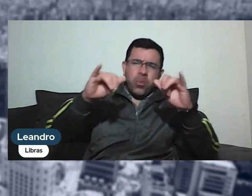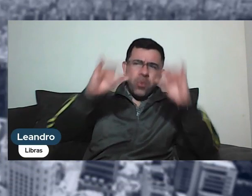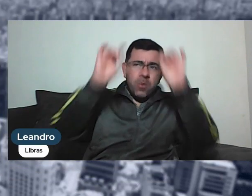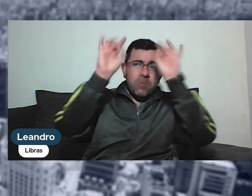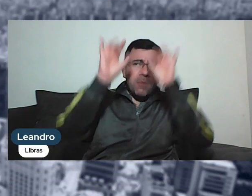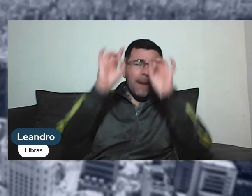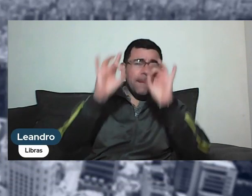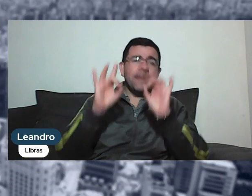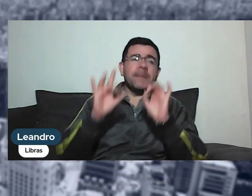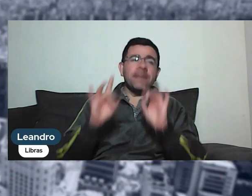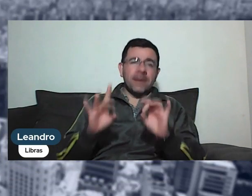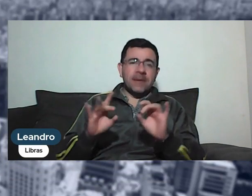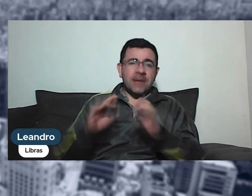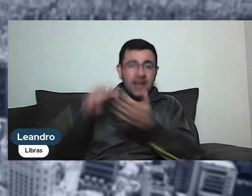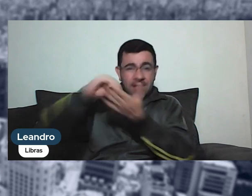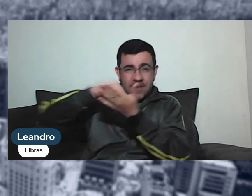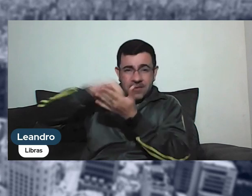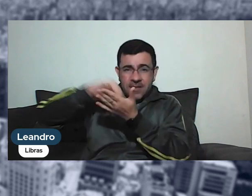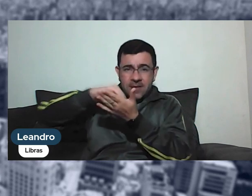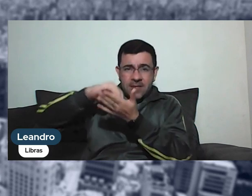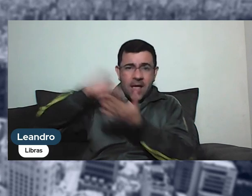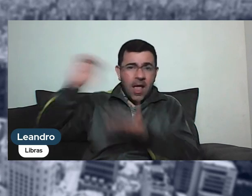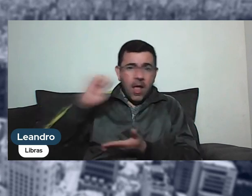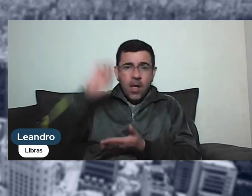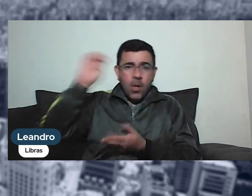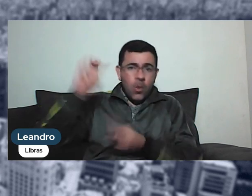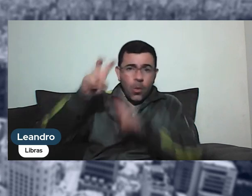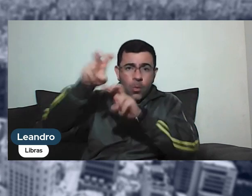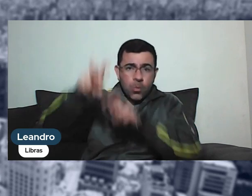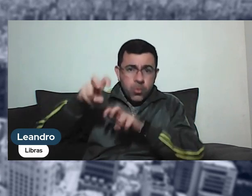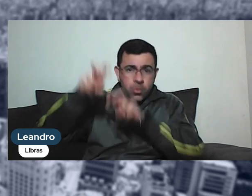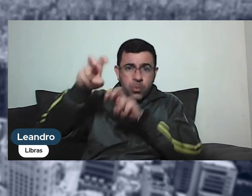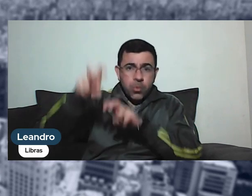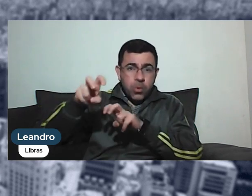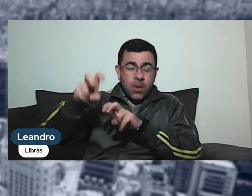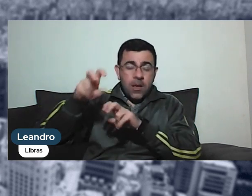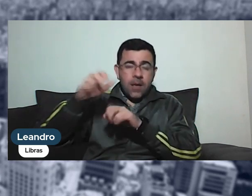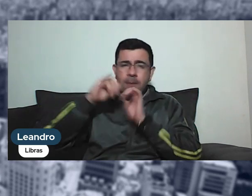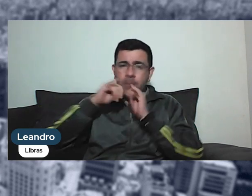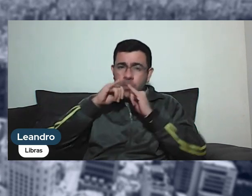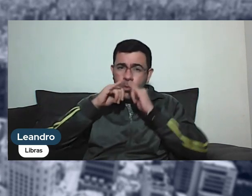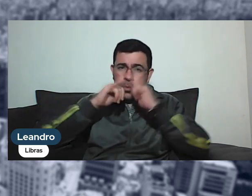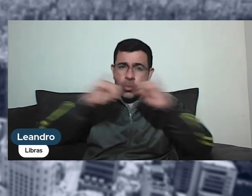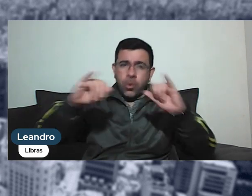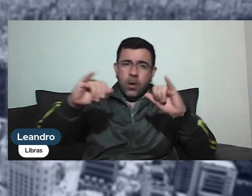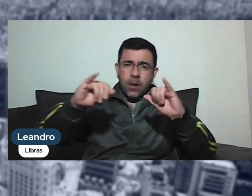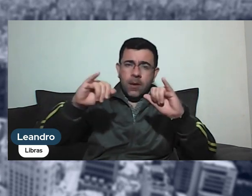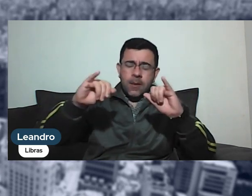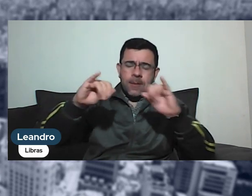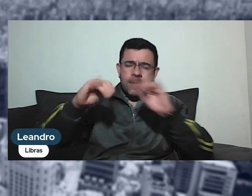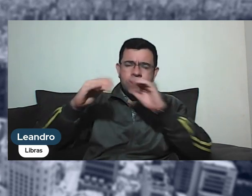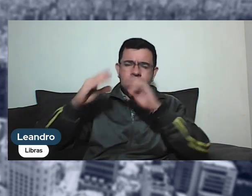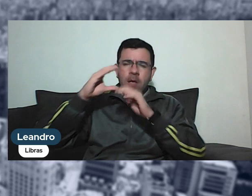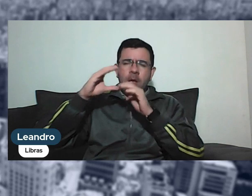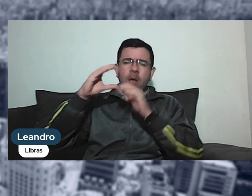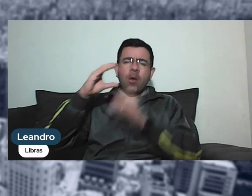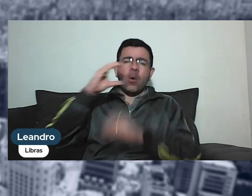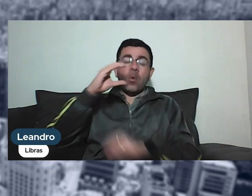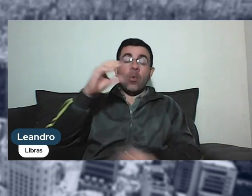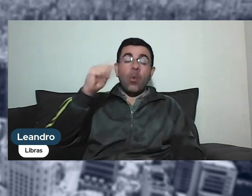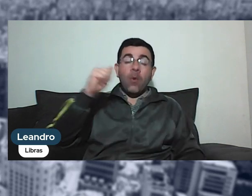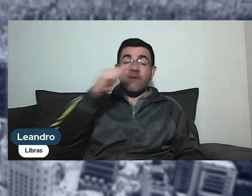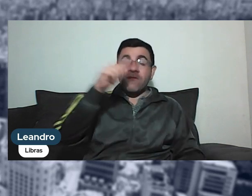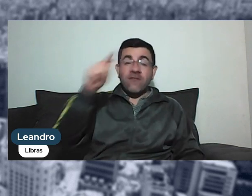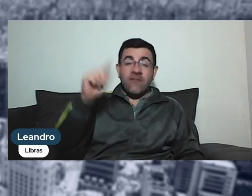de uma das secretarias de estados da fazenda, dizendo o seguinte, existe um estudo no CONFAS para que o teto da